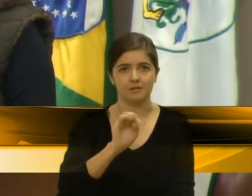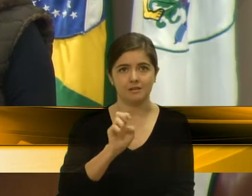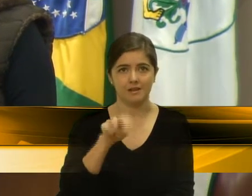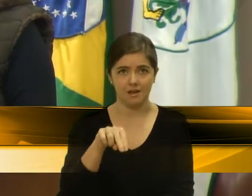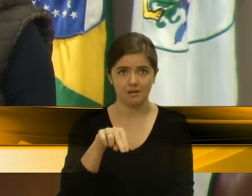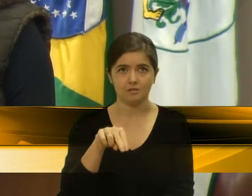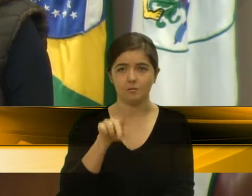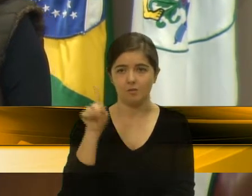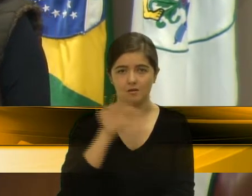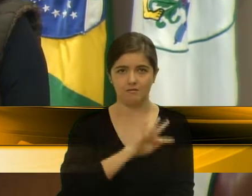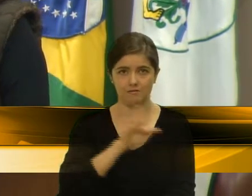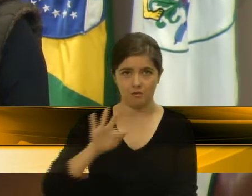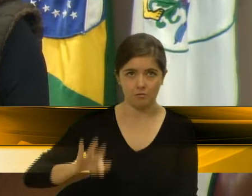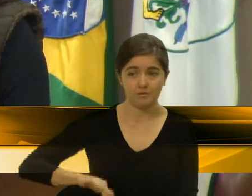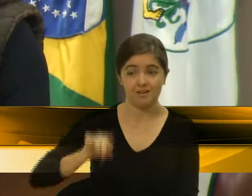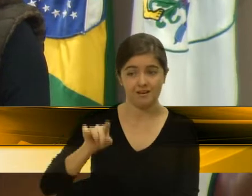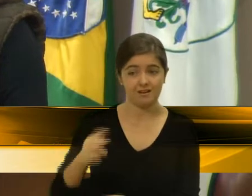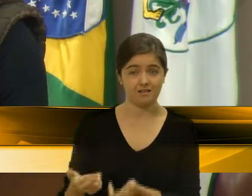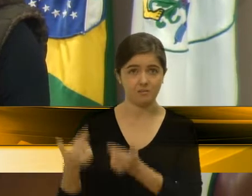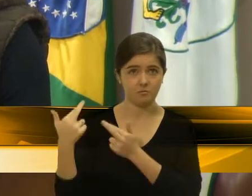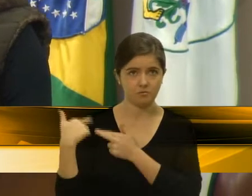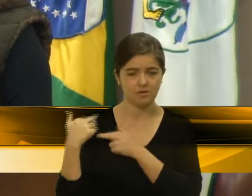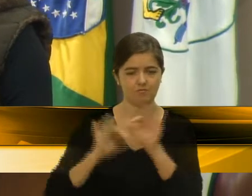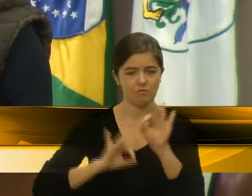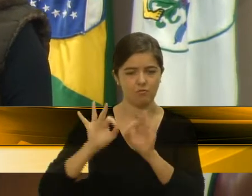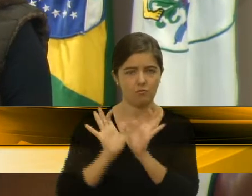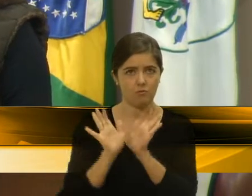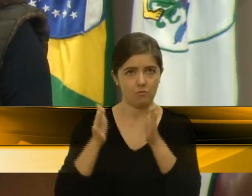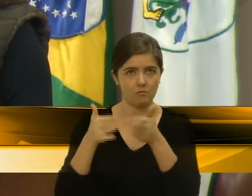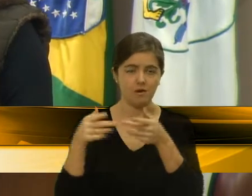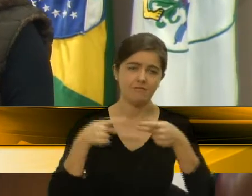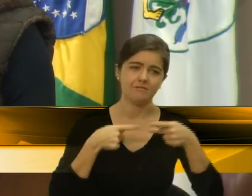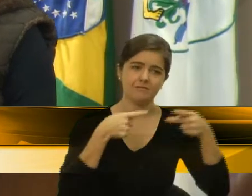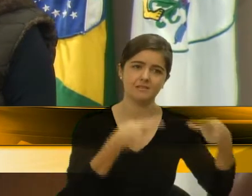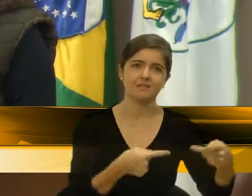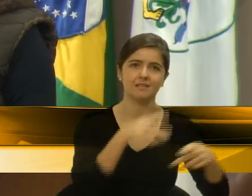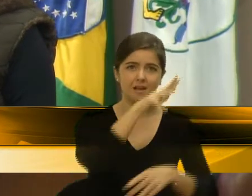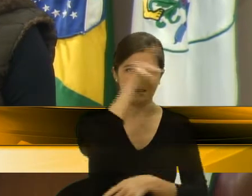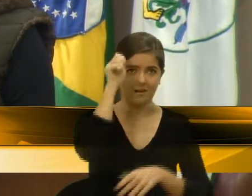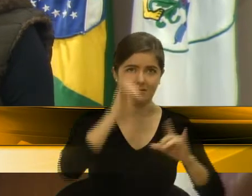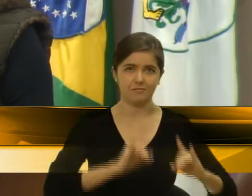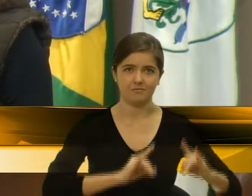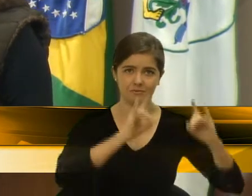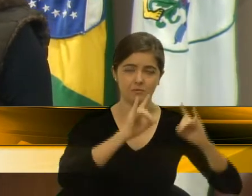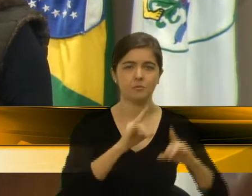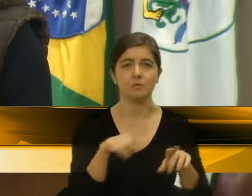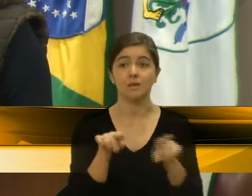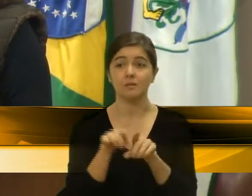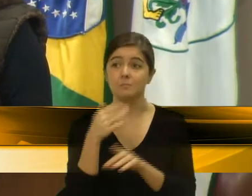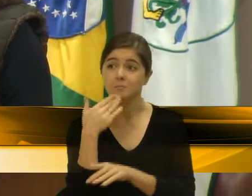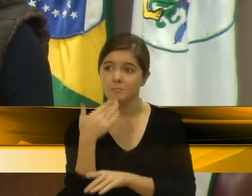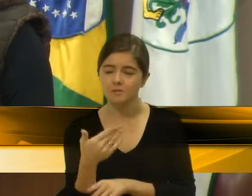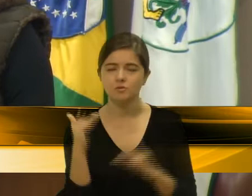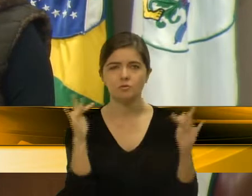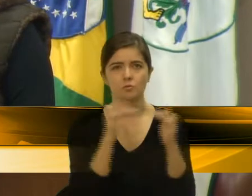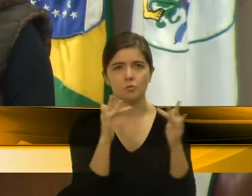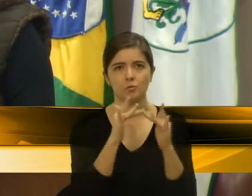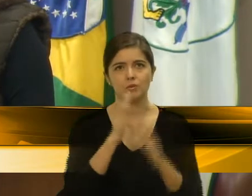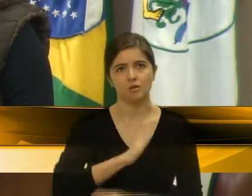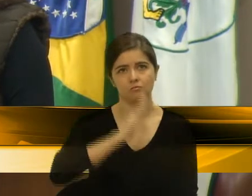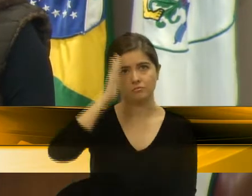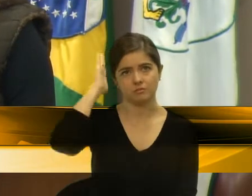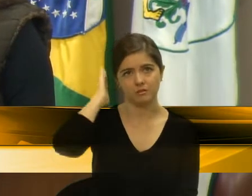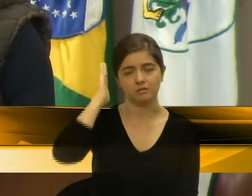de montar essa comitiva para visitar as prefeituras, de que o faça aqui em Caxias do Sul, de que entre em contato com o nosso